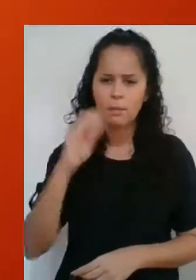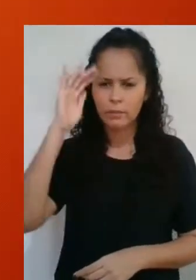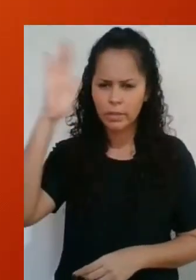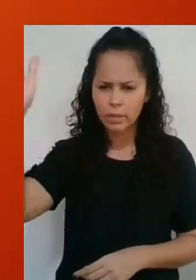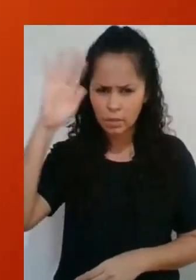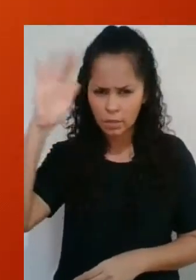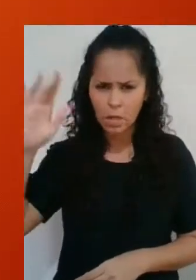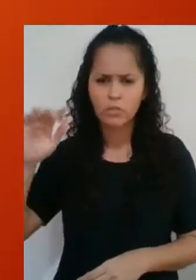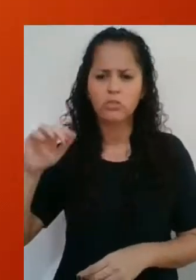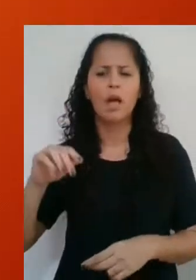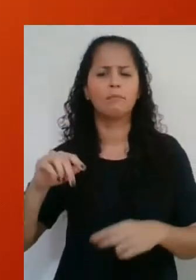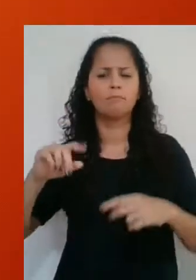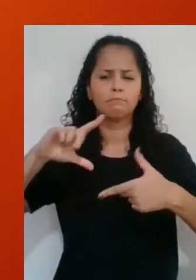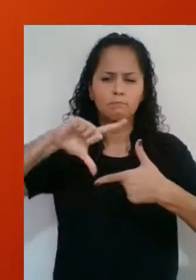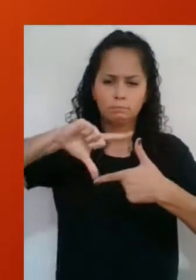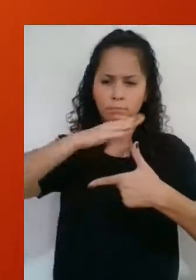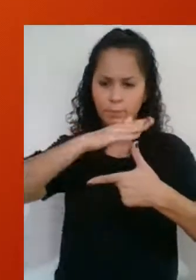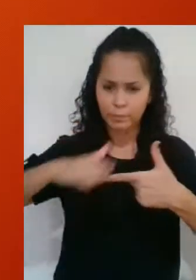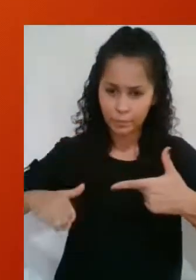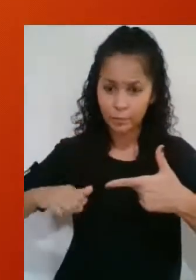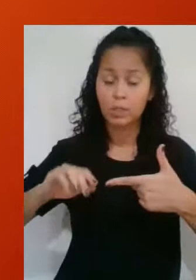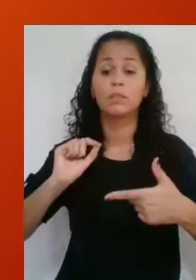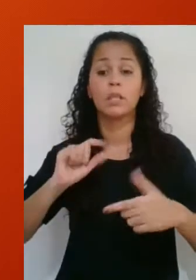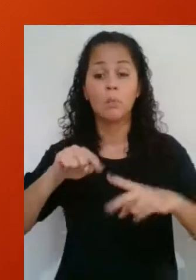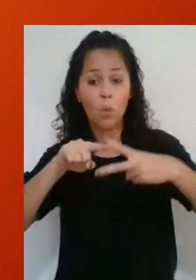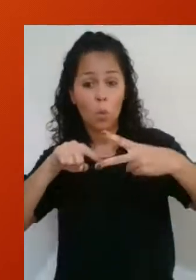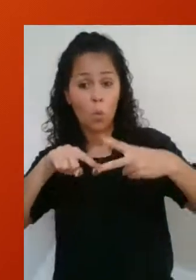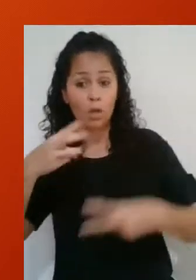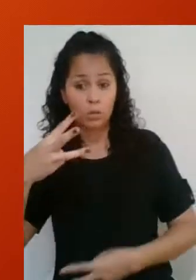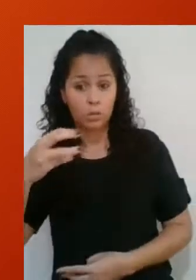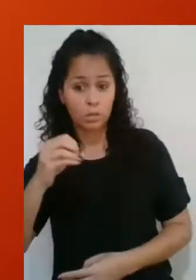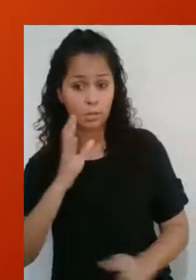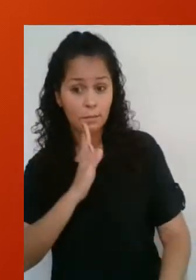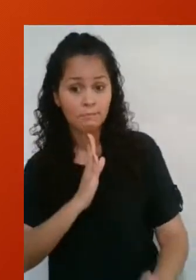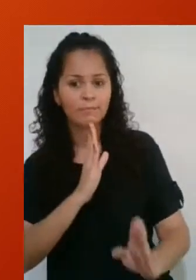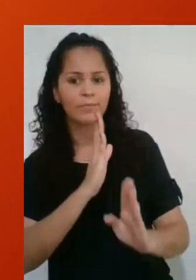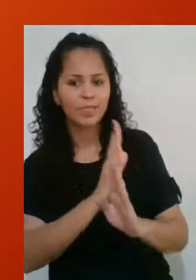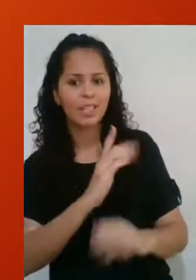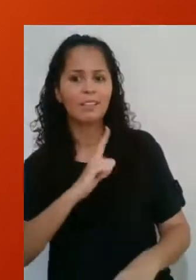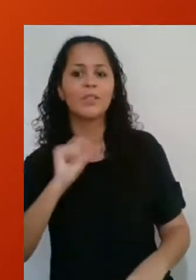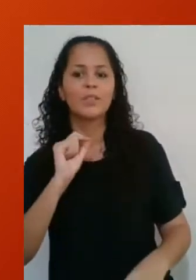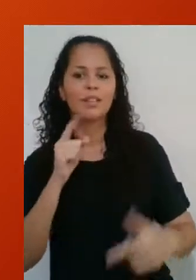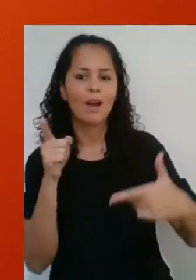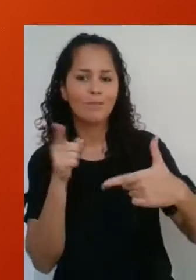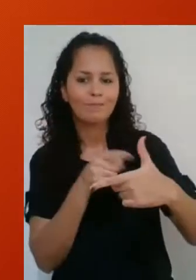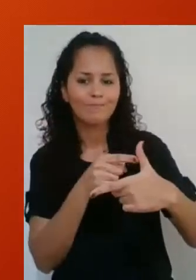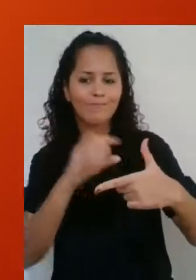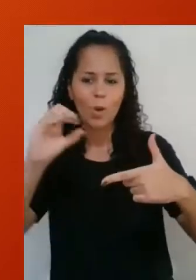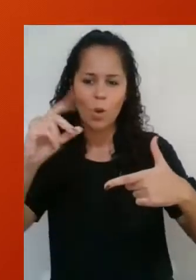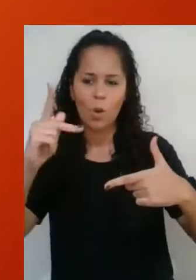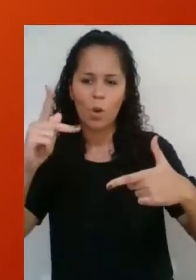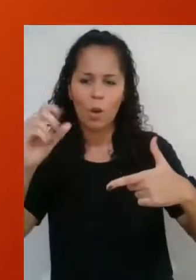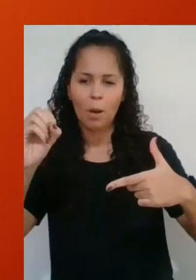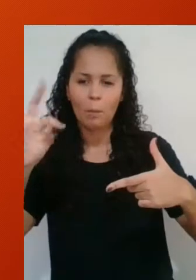exemplo, vamos imaginar que esse ângulo seja de 30 graus. Ao identificar um ângulo, você imediatamente define um lado